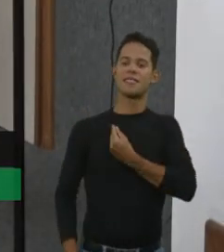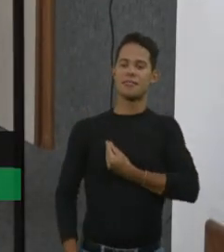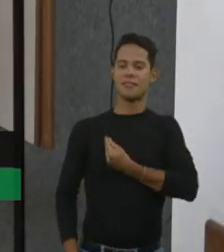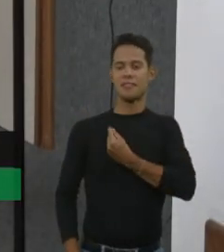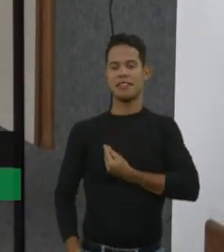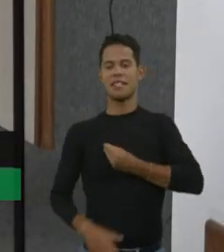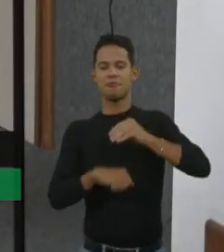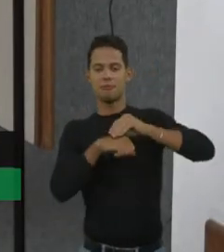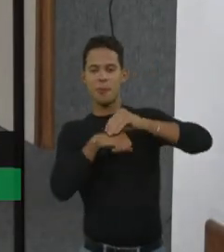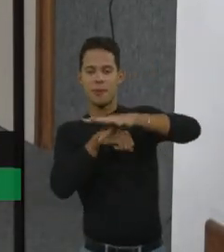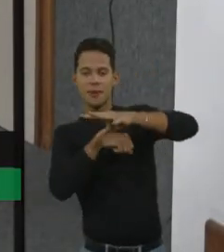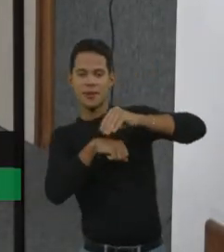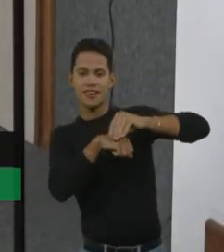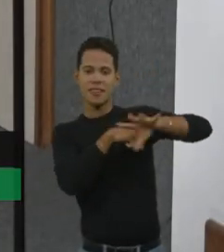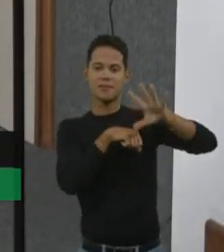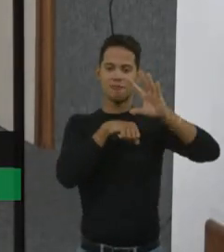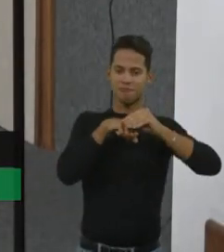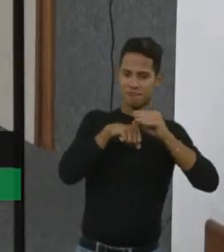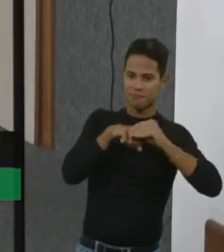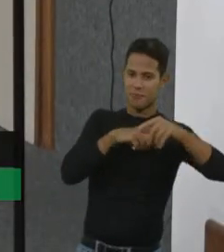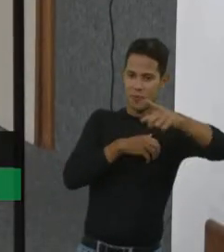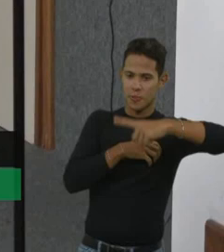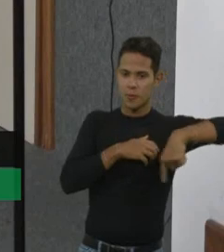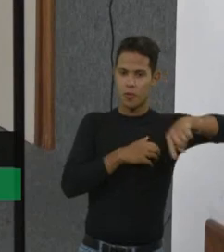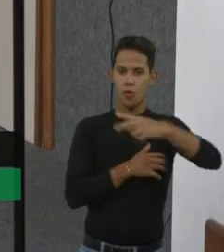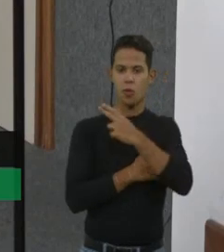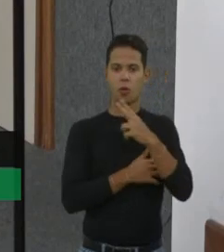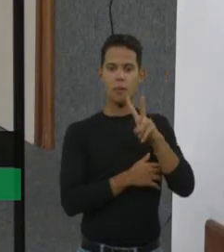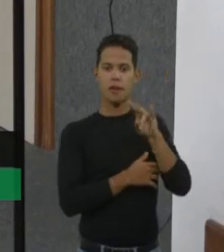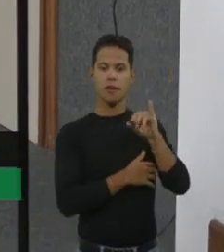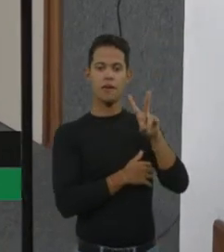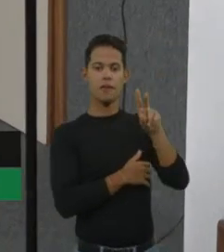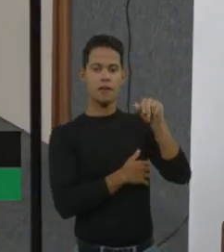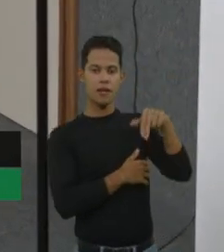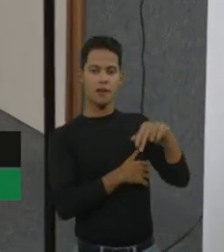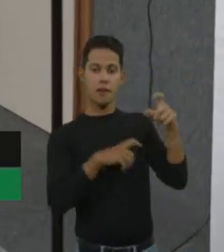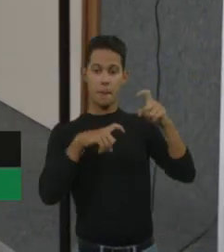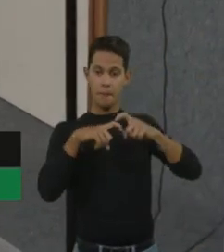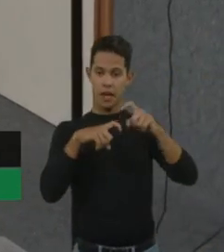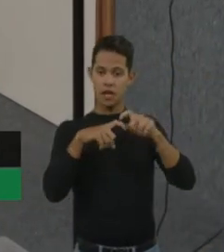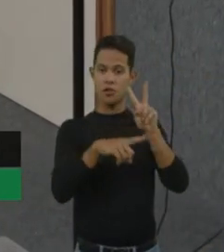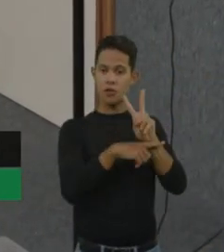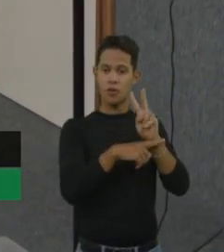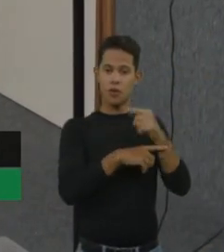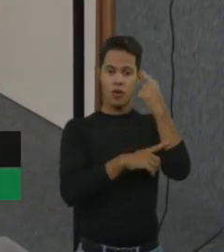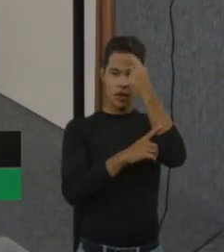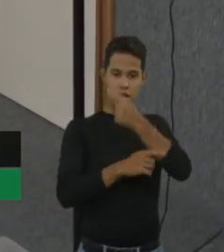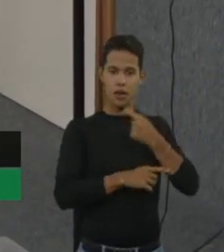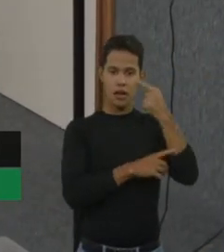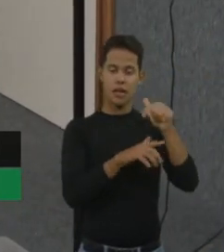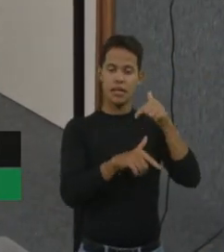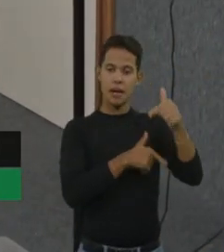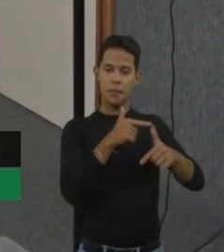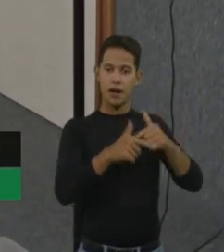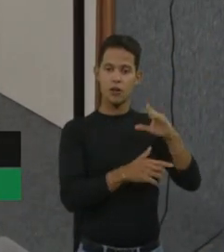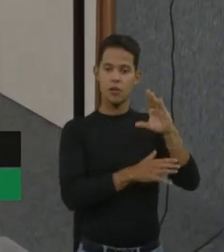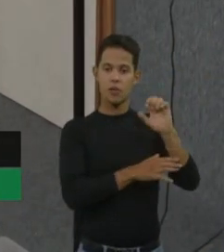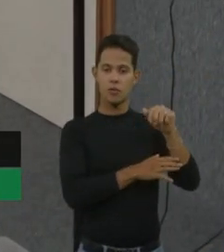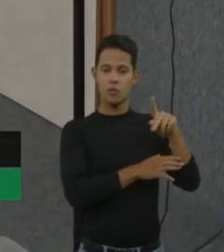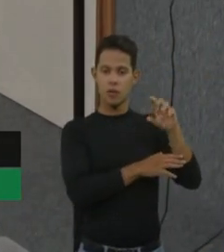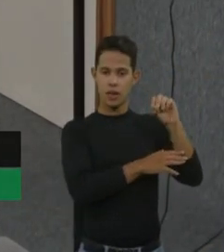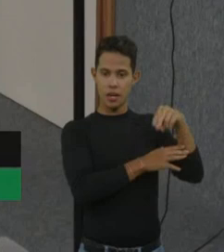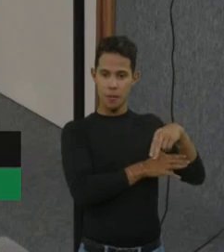alguns conhecimentos. O meu nome é Vivian, sou médica hematologista, trabalho no HU, no Emosc, no CEPOM também. E o meu